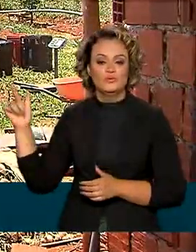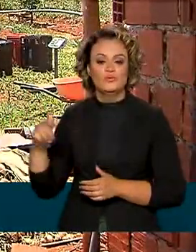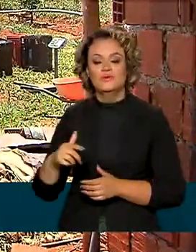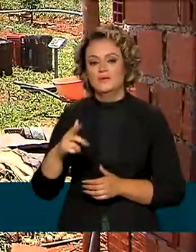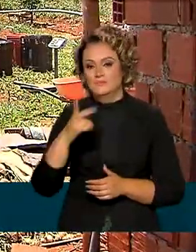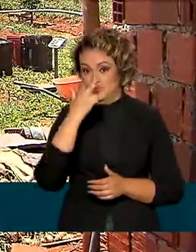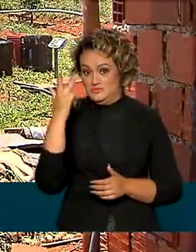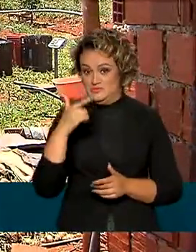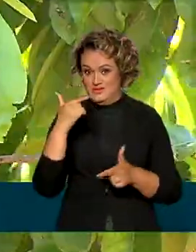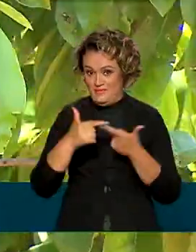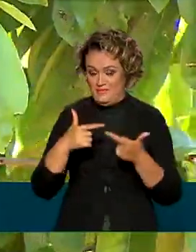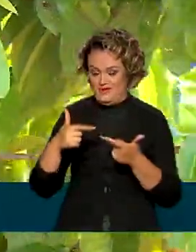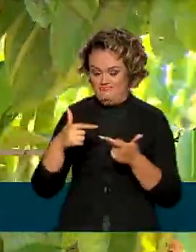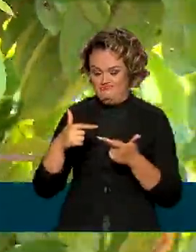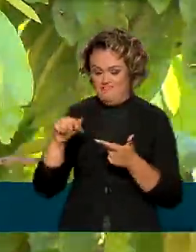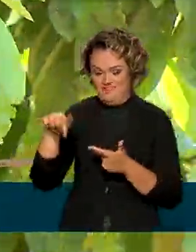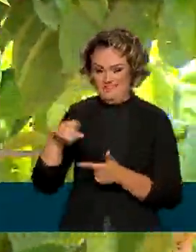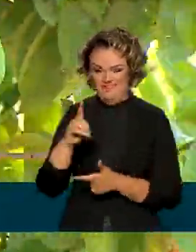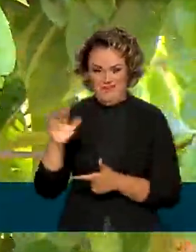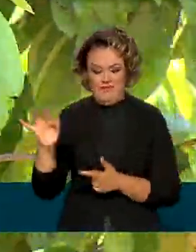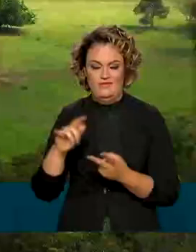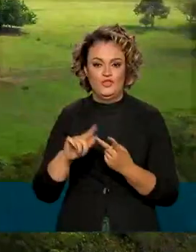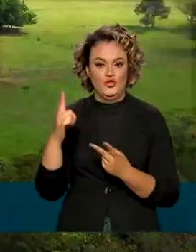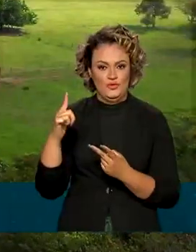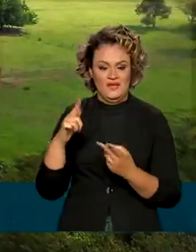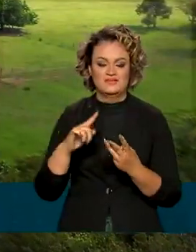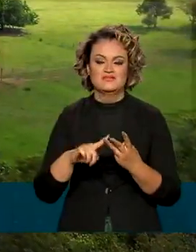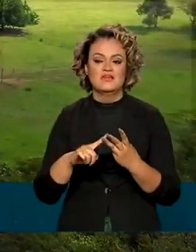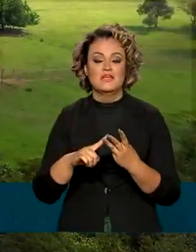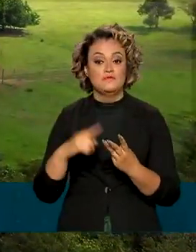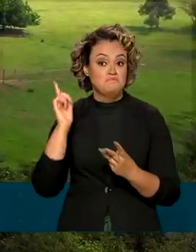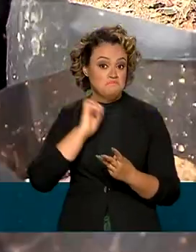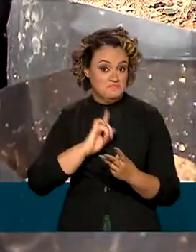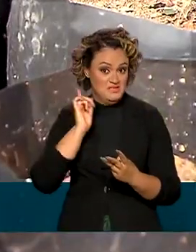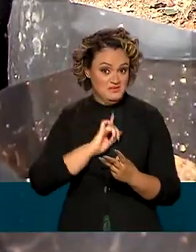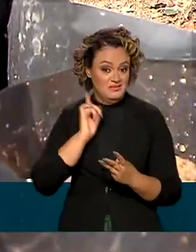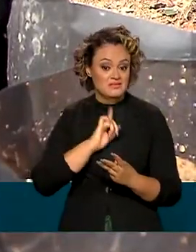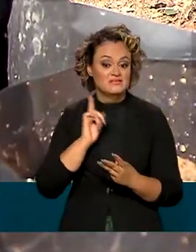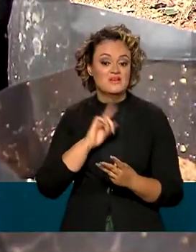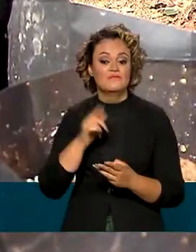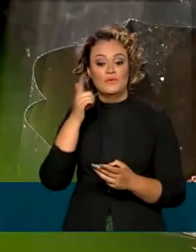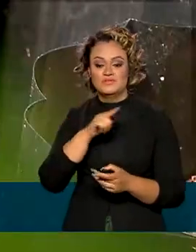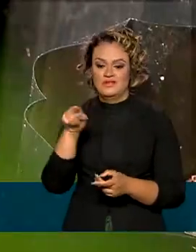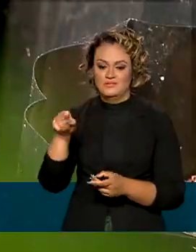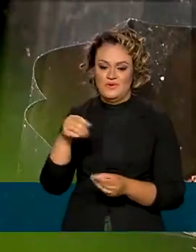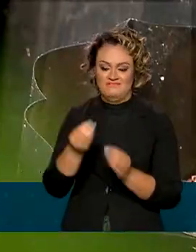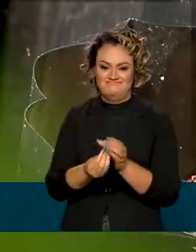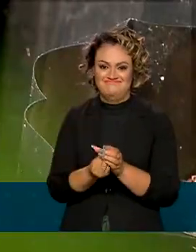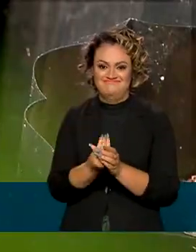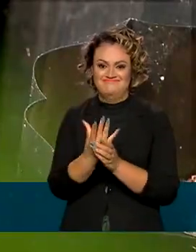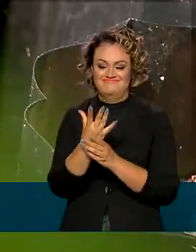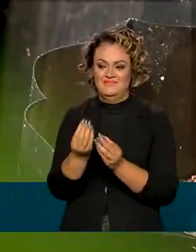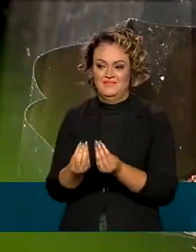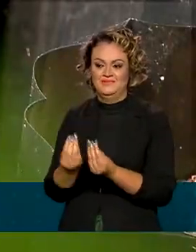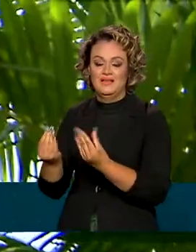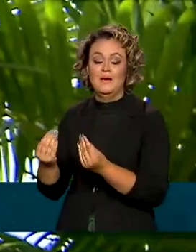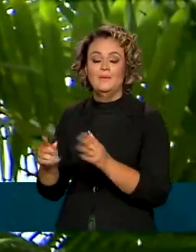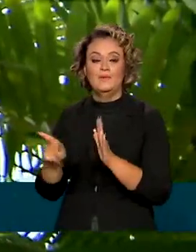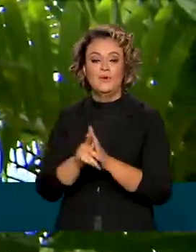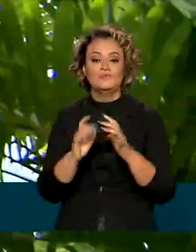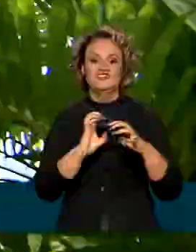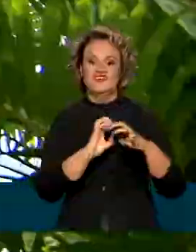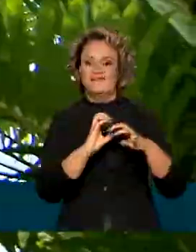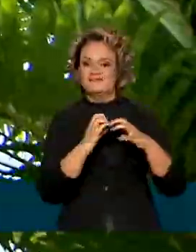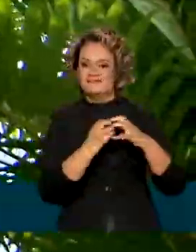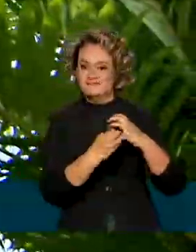produtores familiares do DF Goiás e parte de Minas Gerais vão receber mudas modificadas de açaí. O